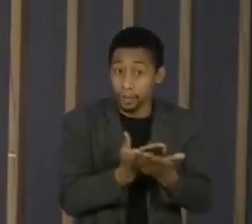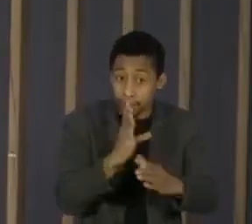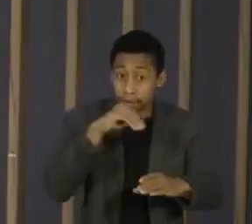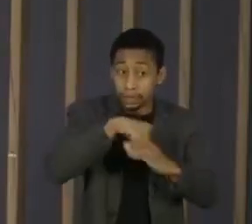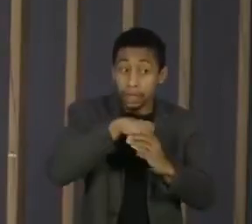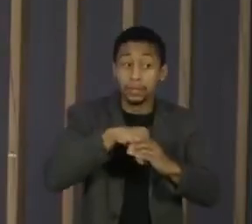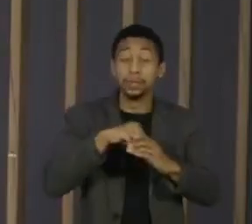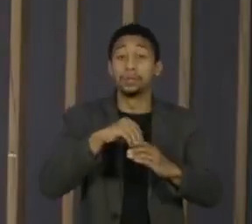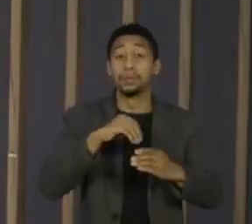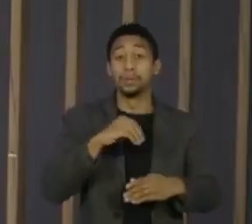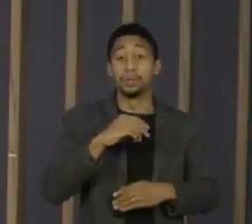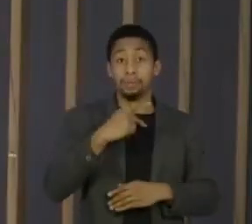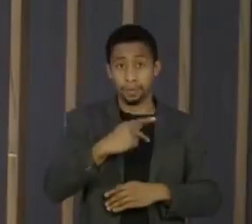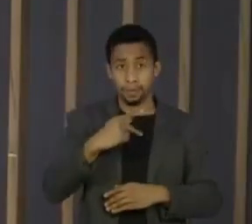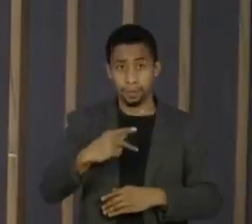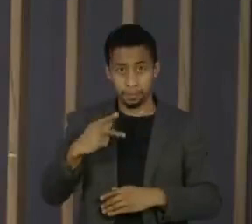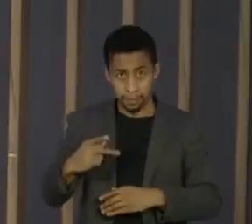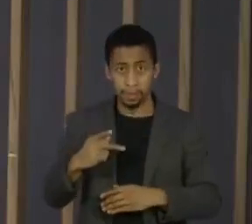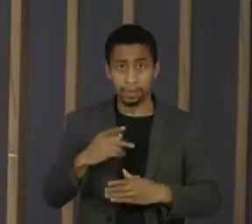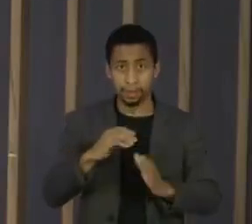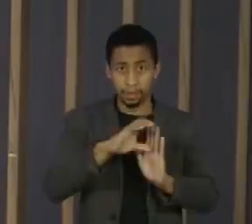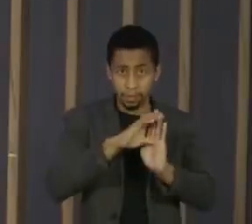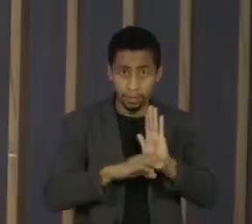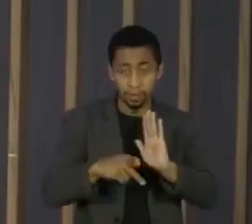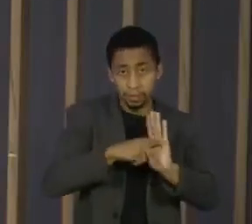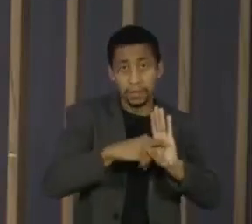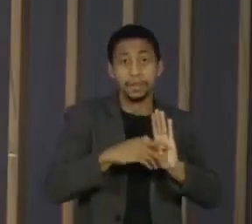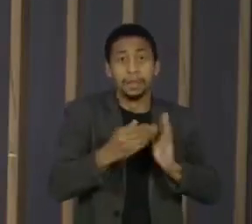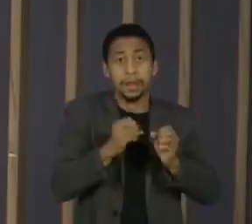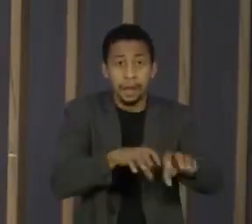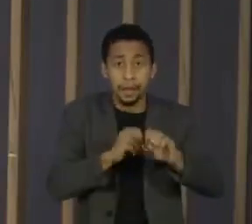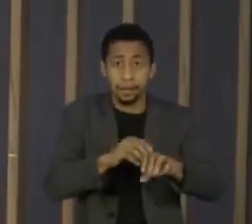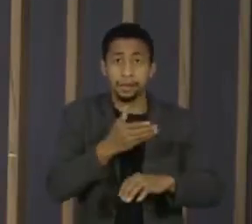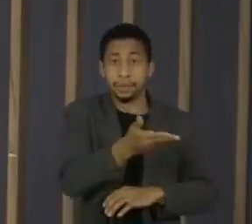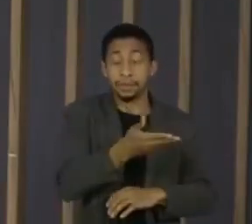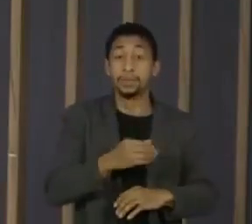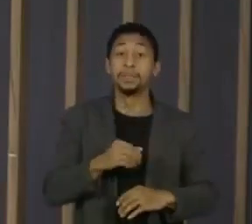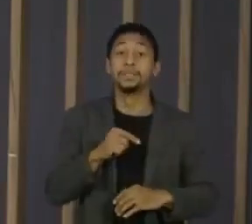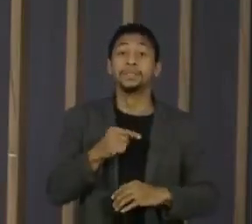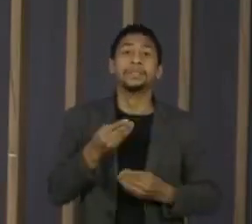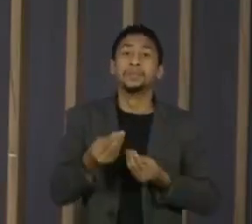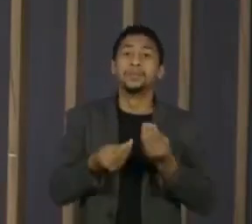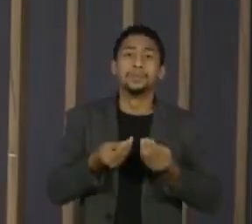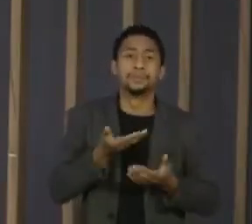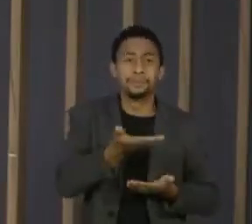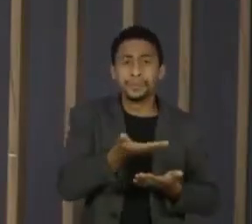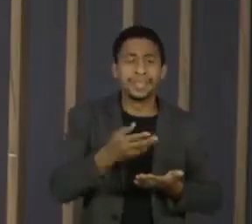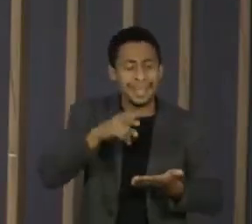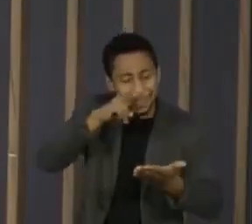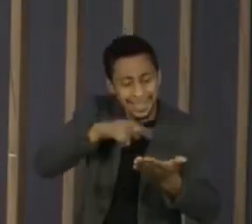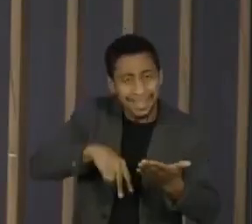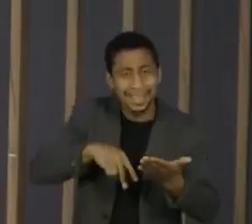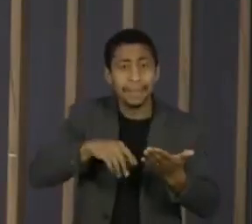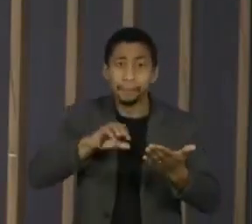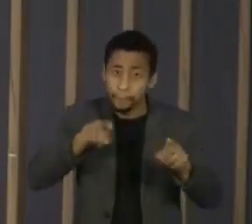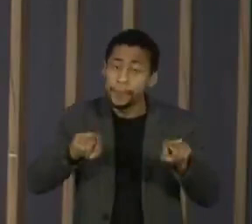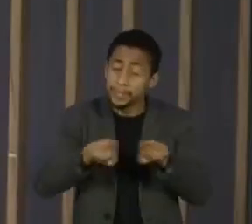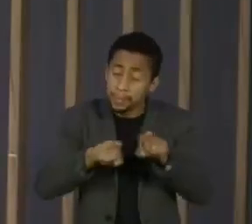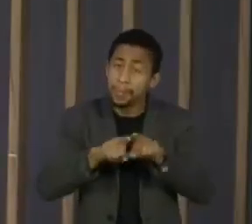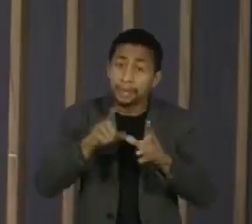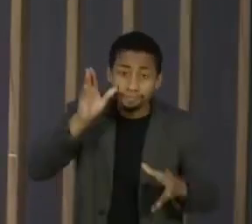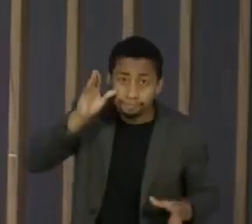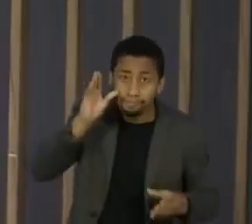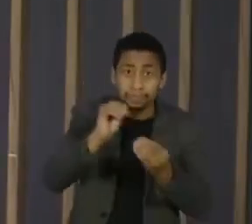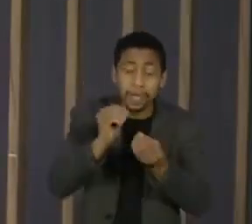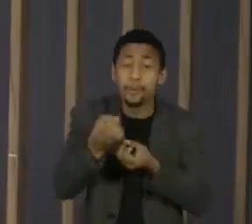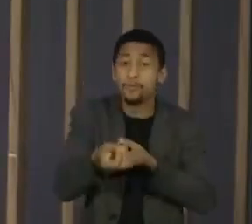foco é formar o estudante para avaliar criticamente as mídias. E não só ler, mas saber interpretar as